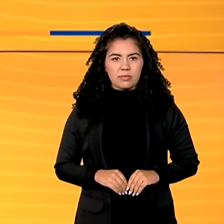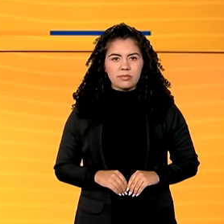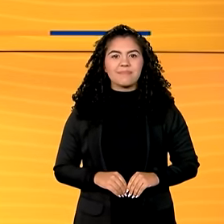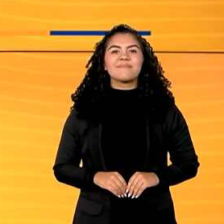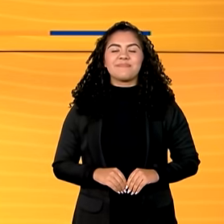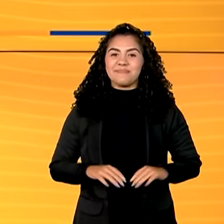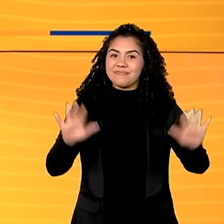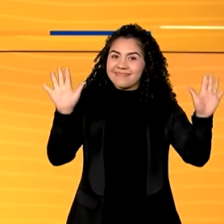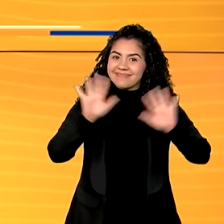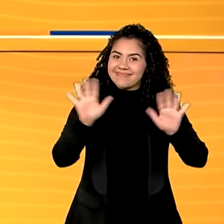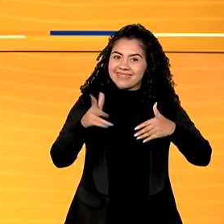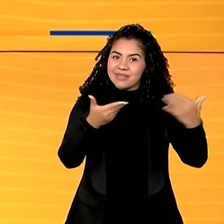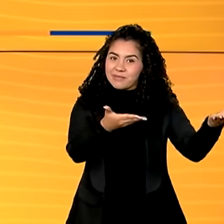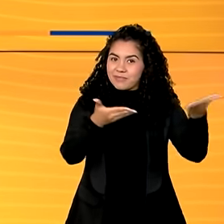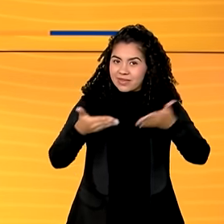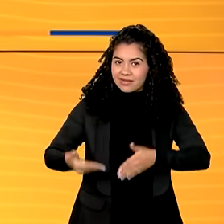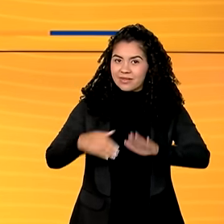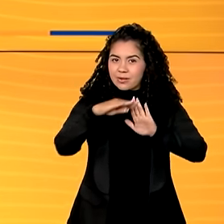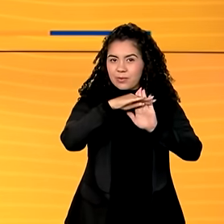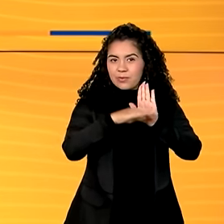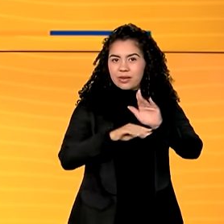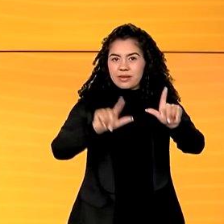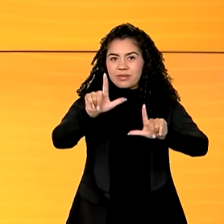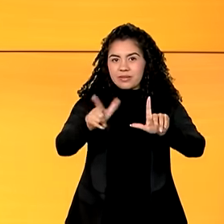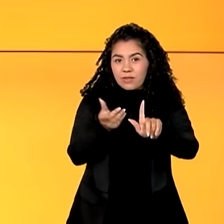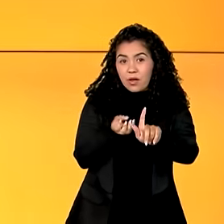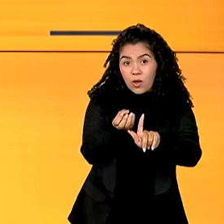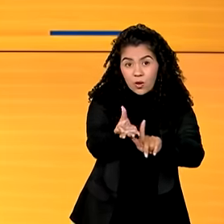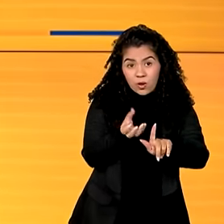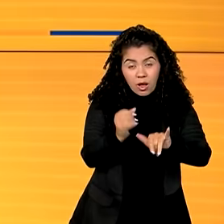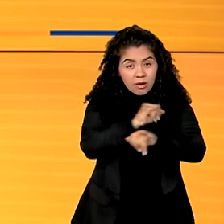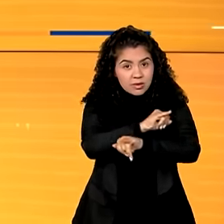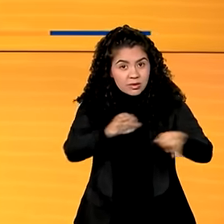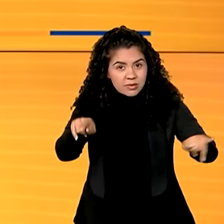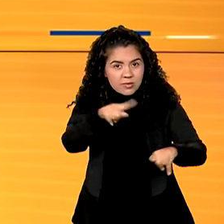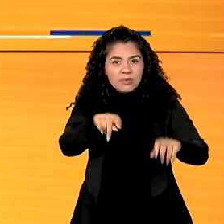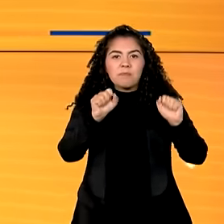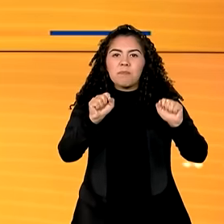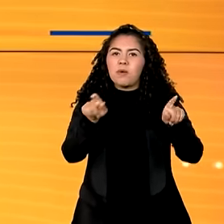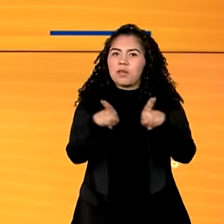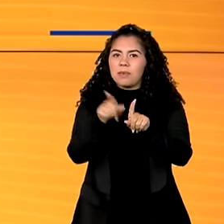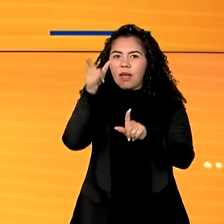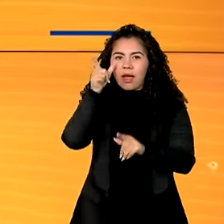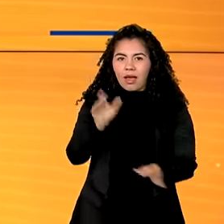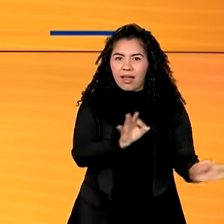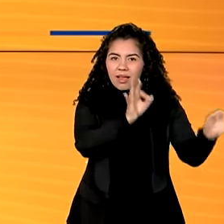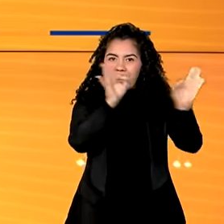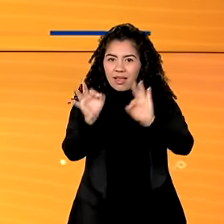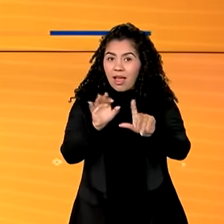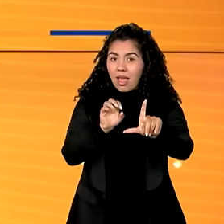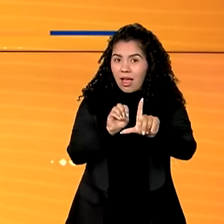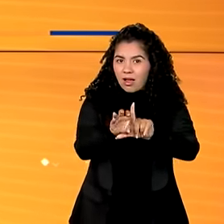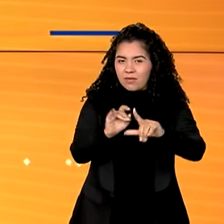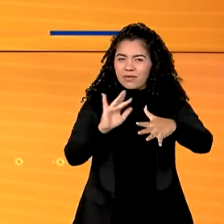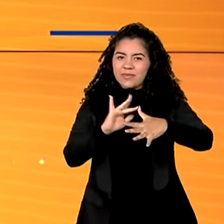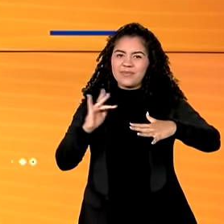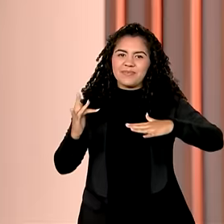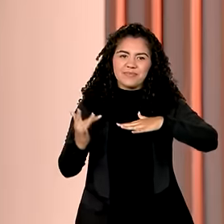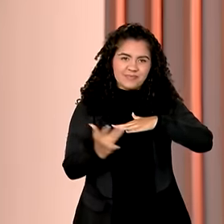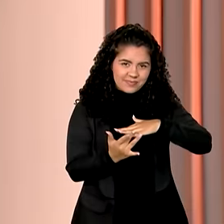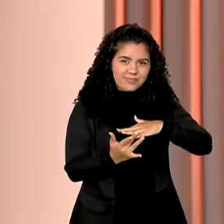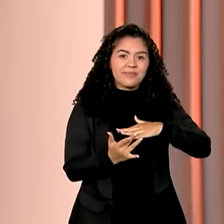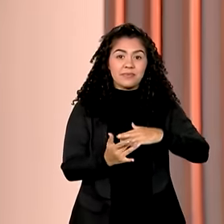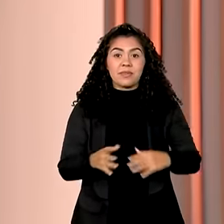Olá, seja muito bem-vindo ao Canal GOV. Lembrando que você pode nos acompanhar também ao vivo pelas redes sociais.